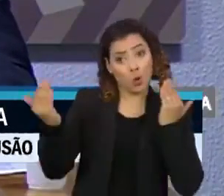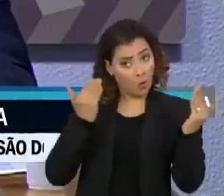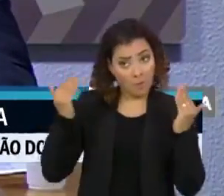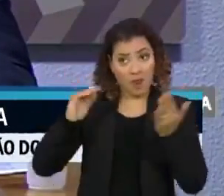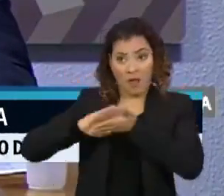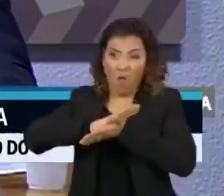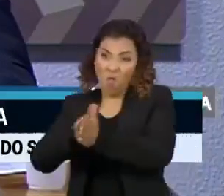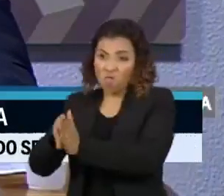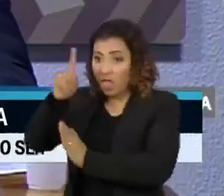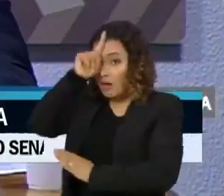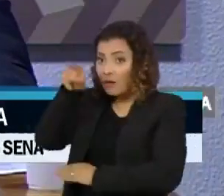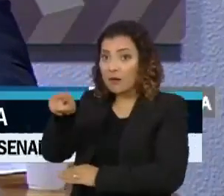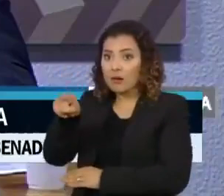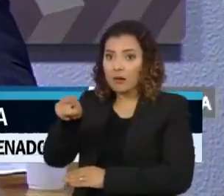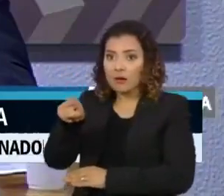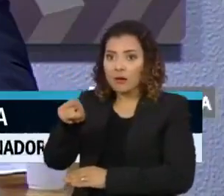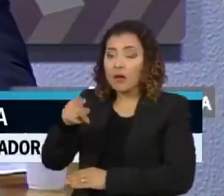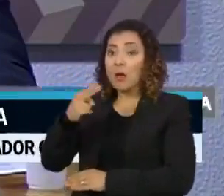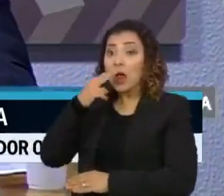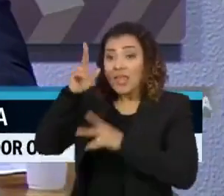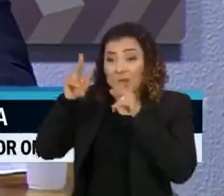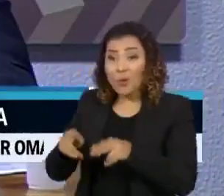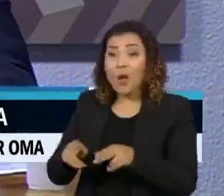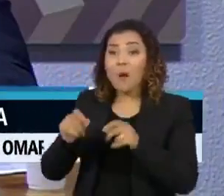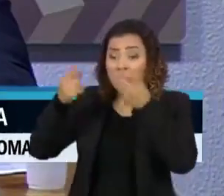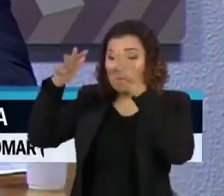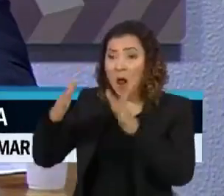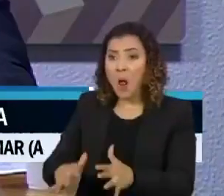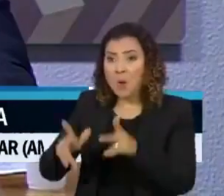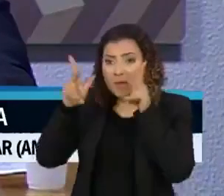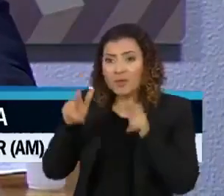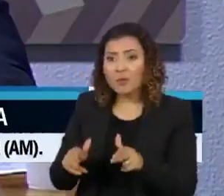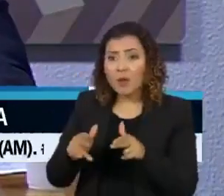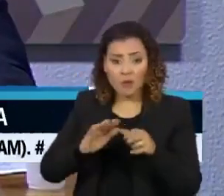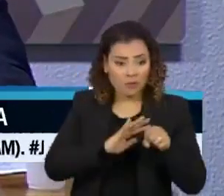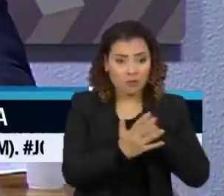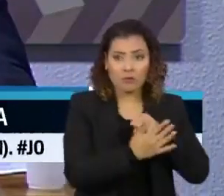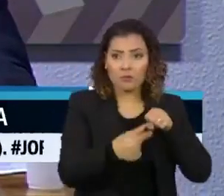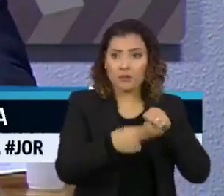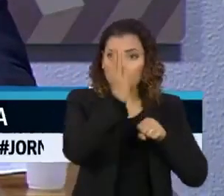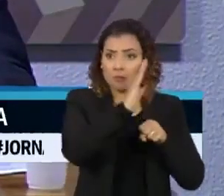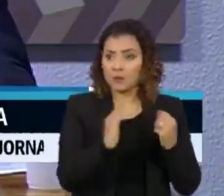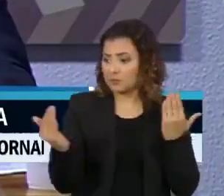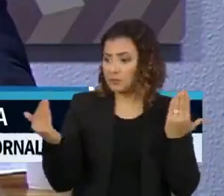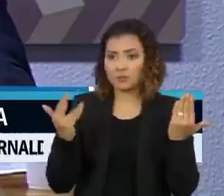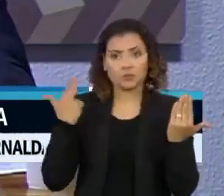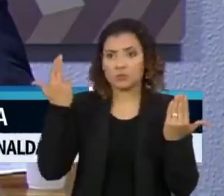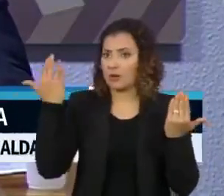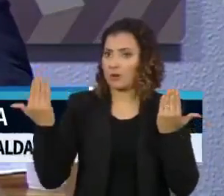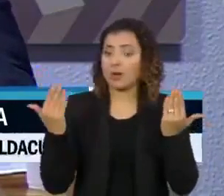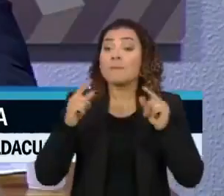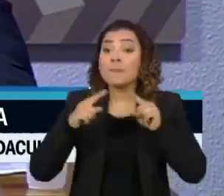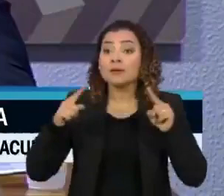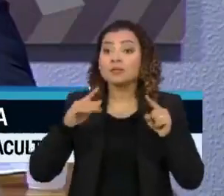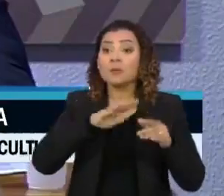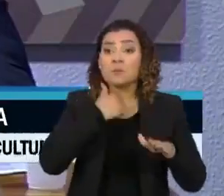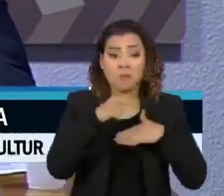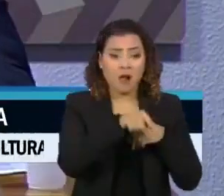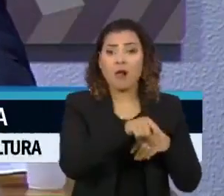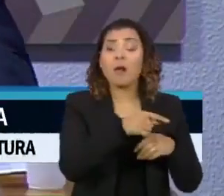como o Holocausto, como uma tragédia, como a pandemia no Brasil, que até hoje já matou